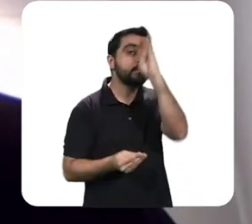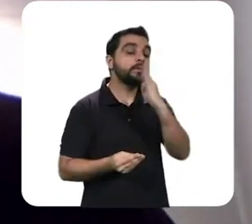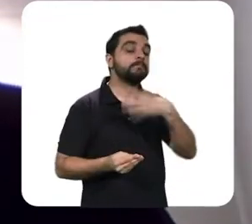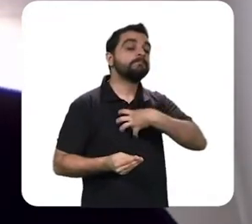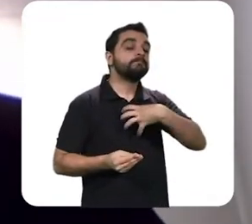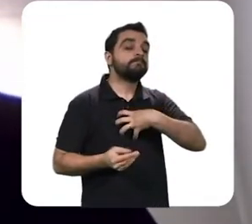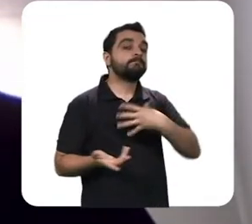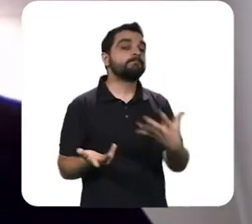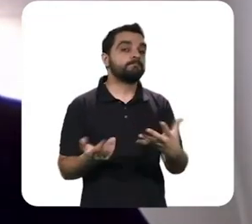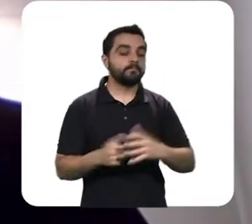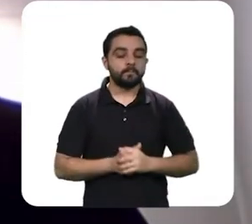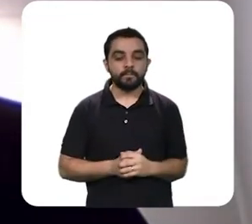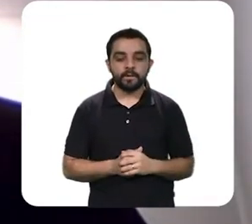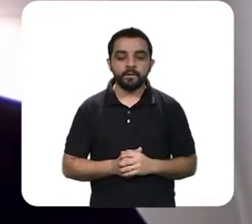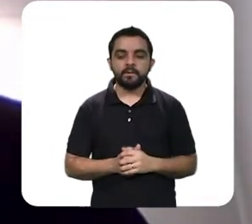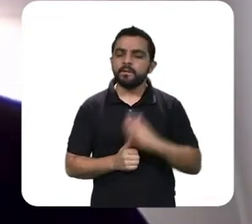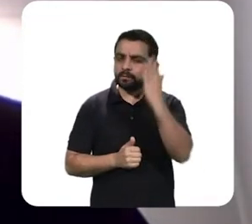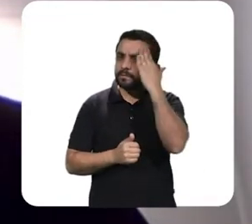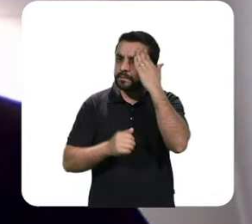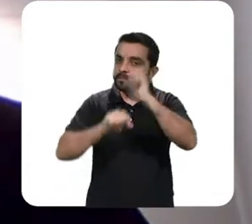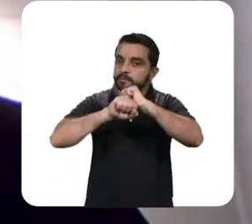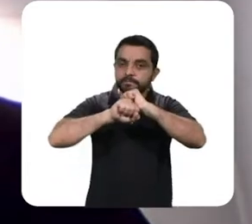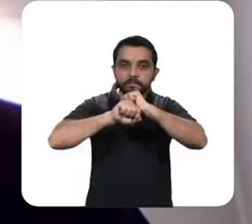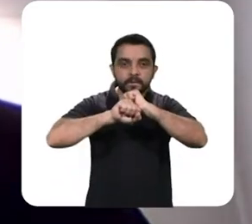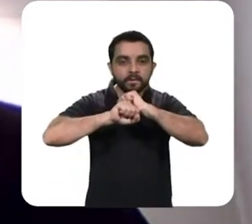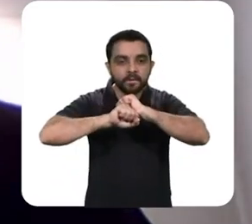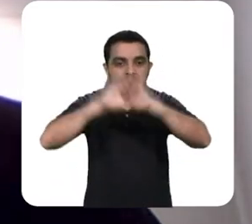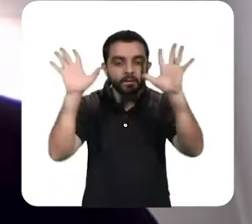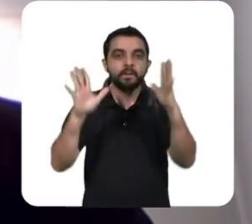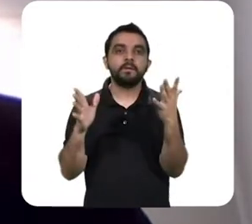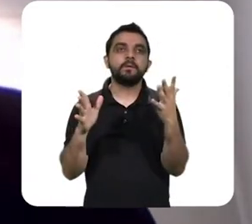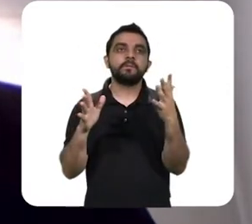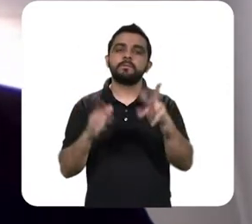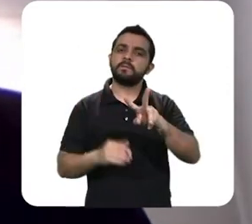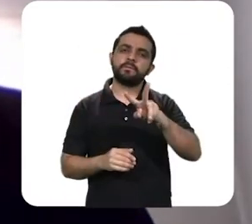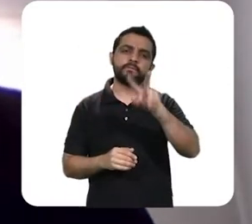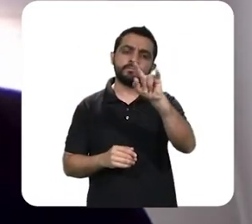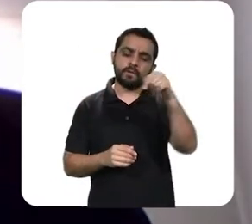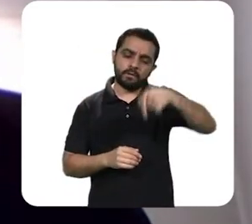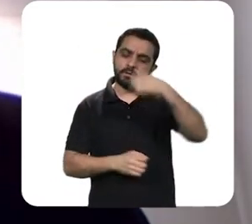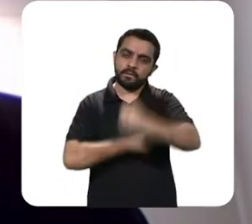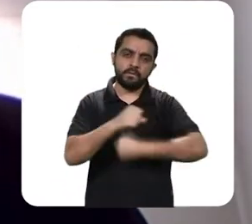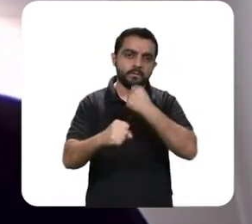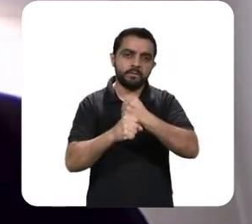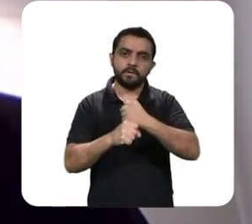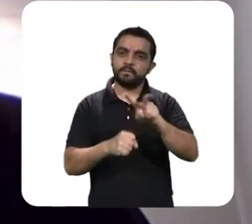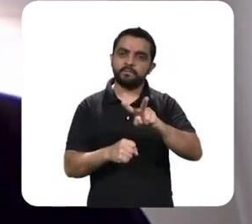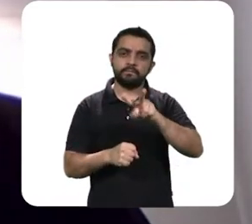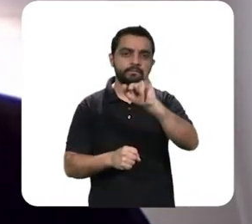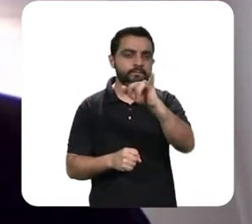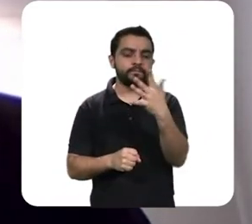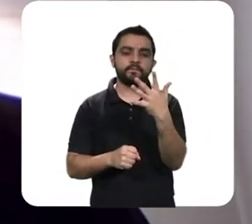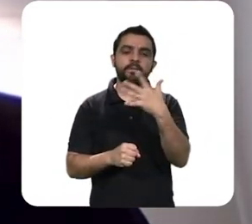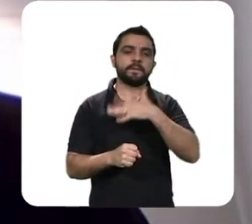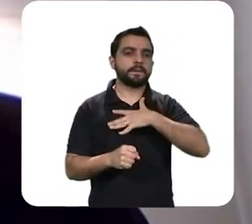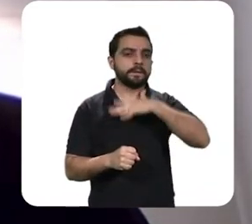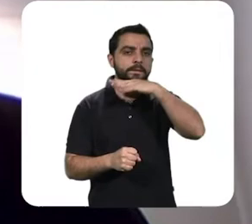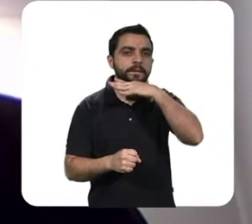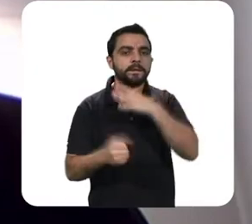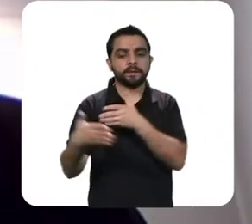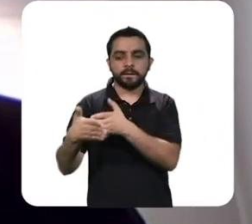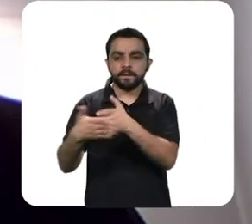no Brasil. Uma coisa que dá para dizer claramente é que a gente deve ter uma recessão esse ano.